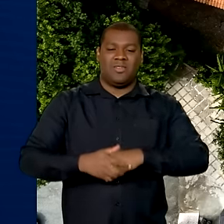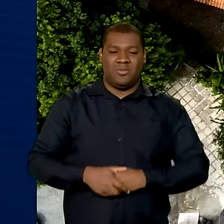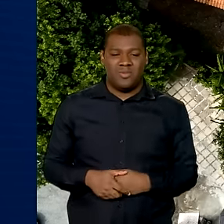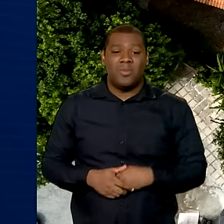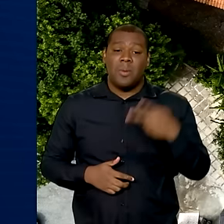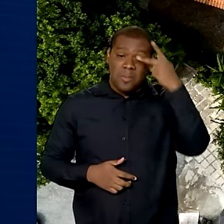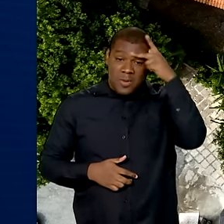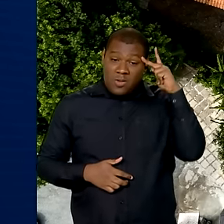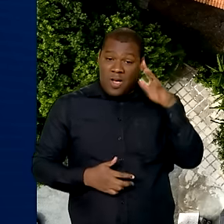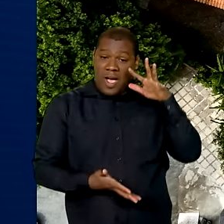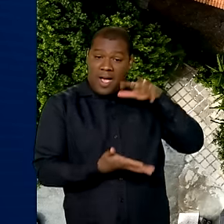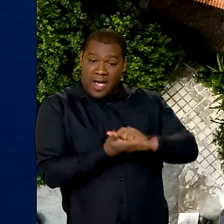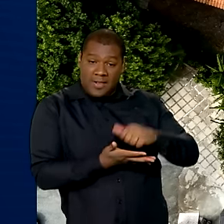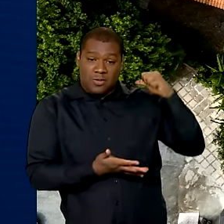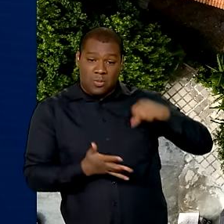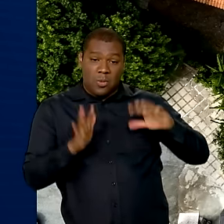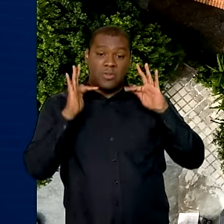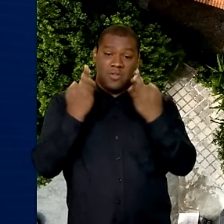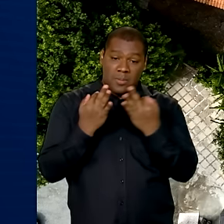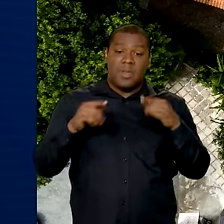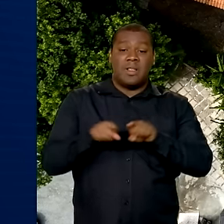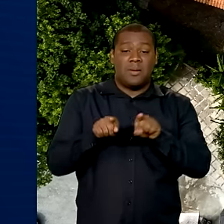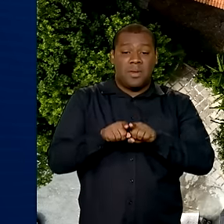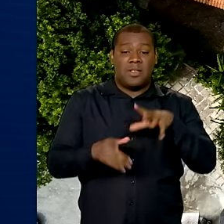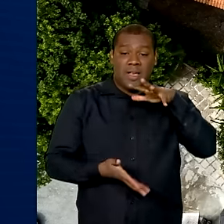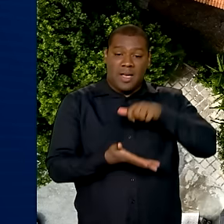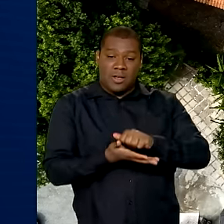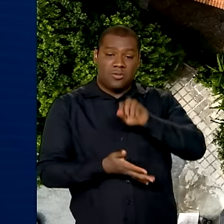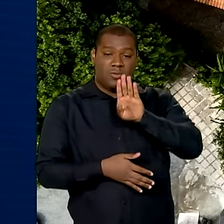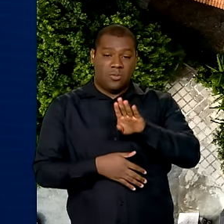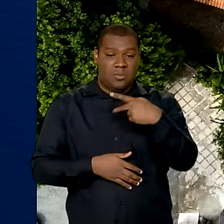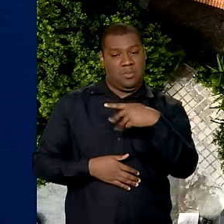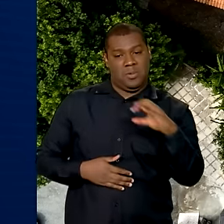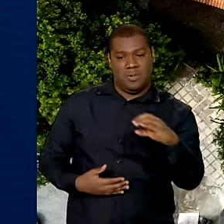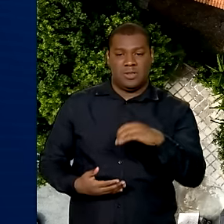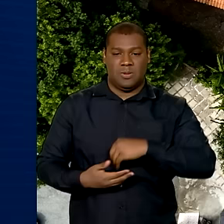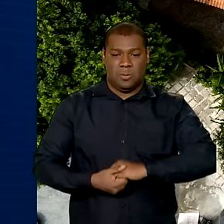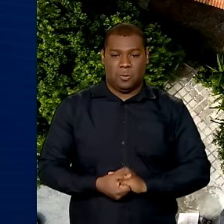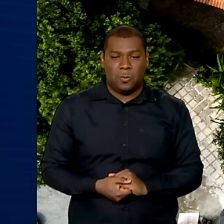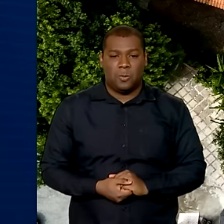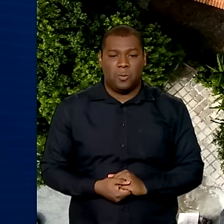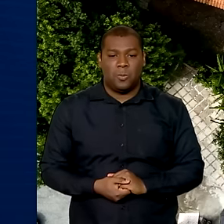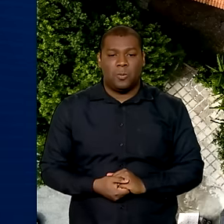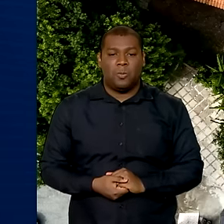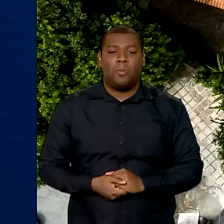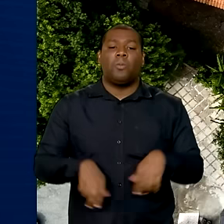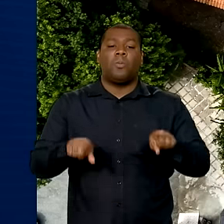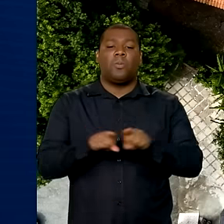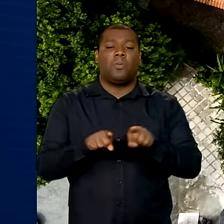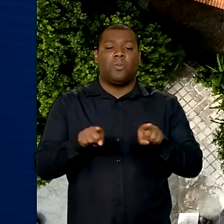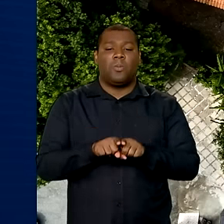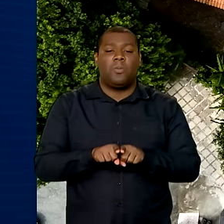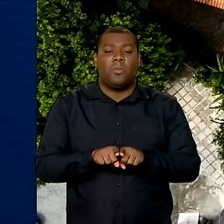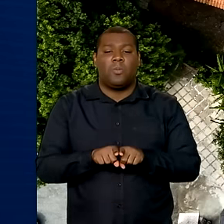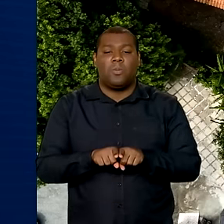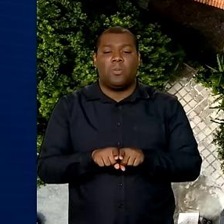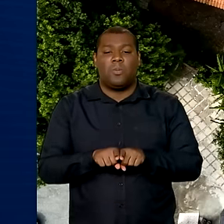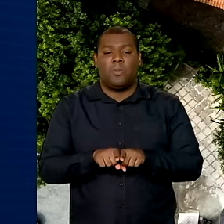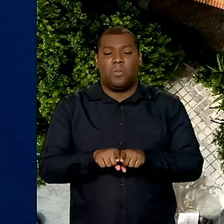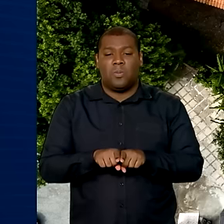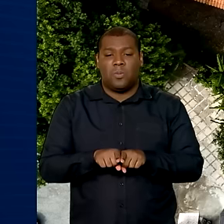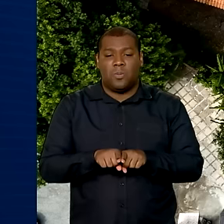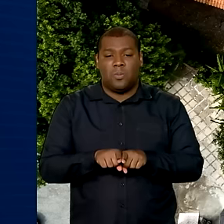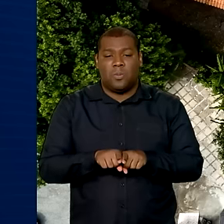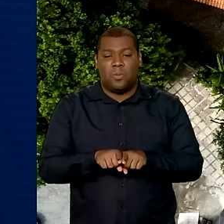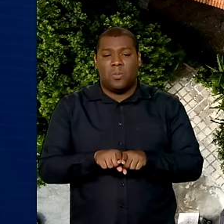recebem o Bolsa Família e o BPC, o benefício de prestação continuada. Redução das prestações para quitação